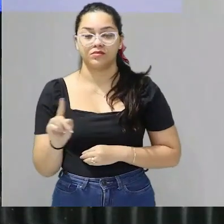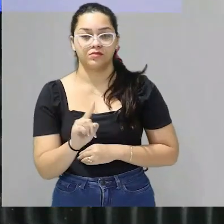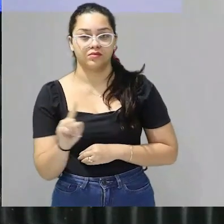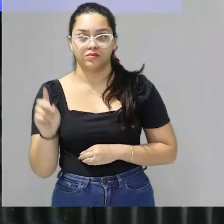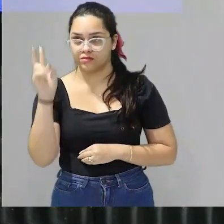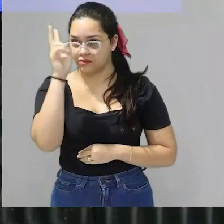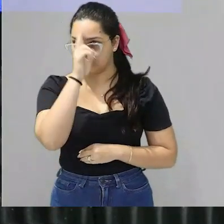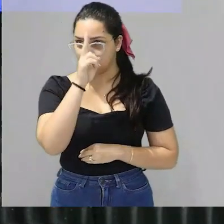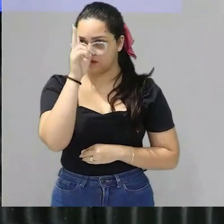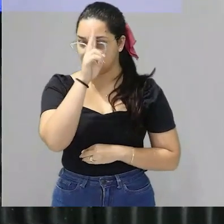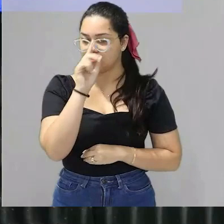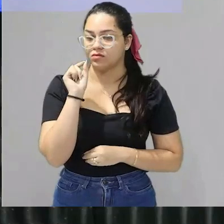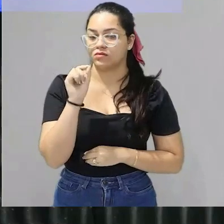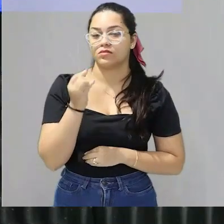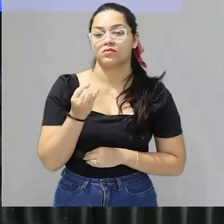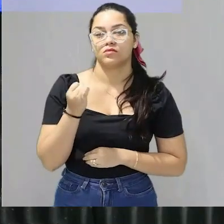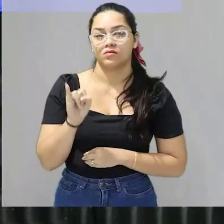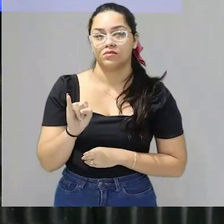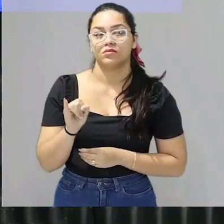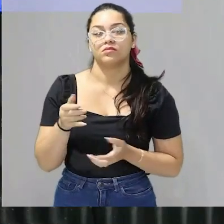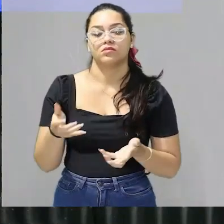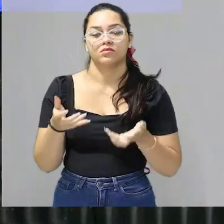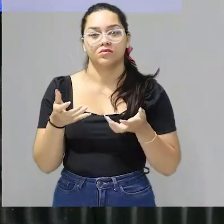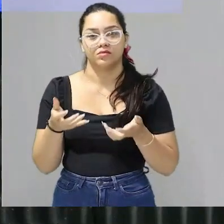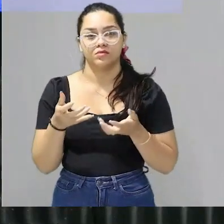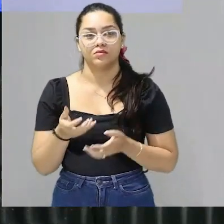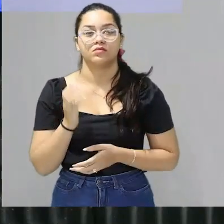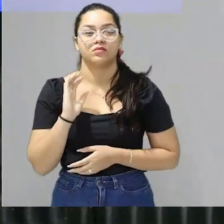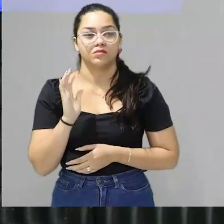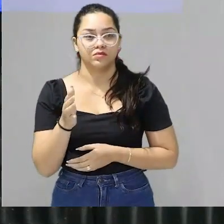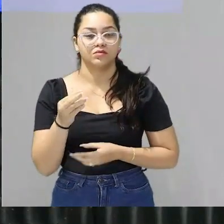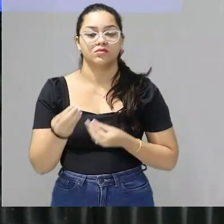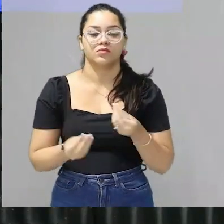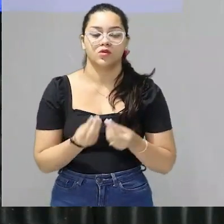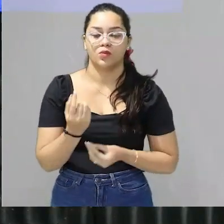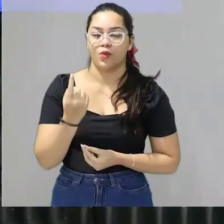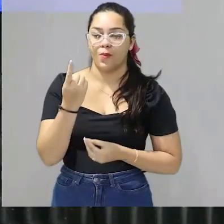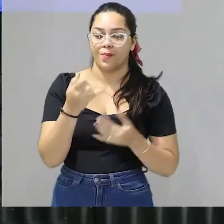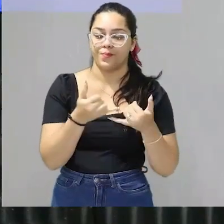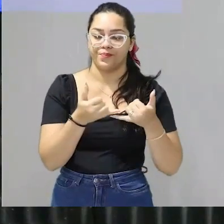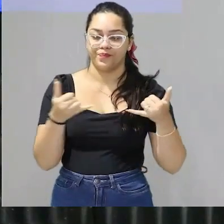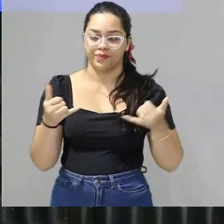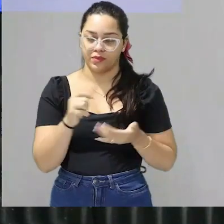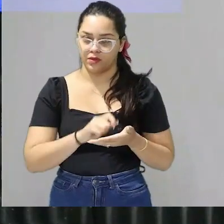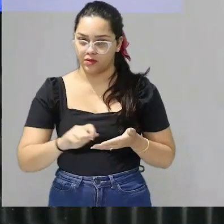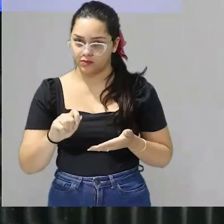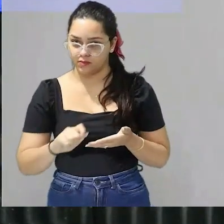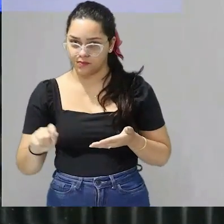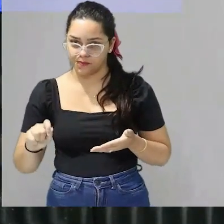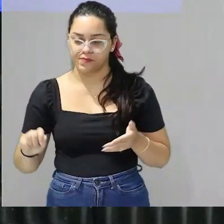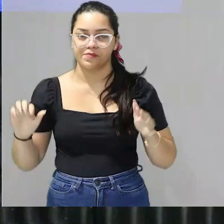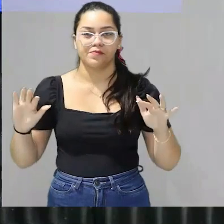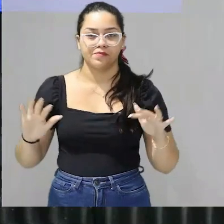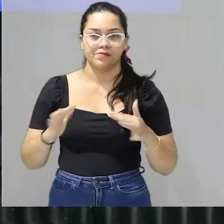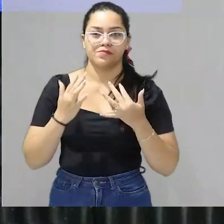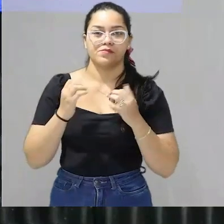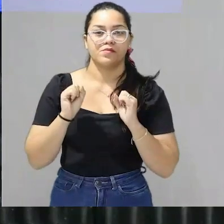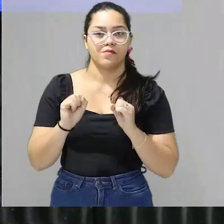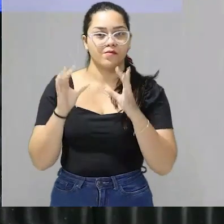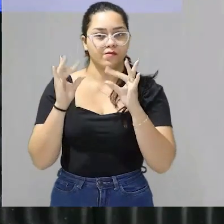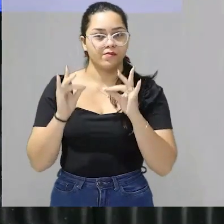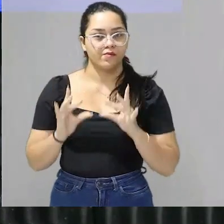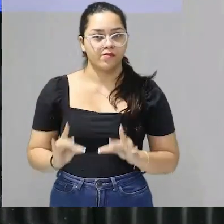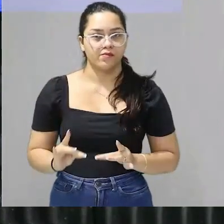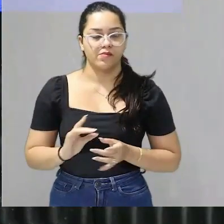lembrando que se você resolver colocar o título já conta como uma linha escrita então muita atenção para este